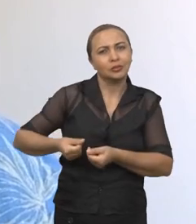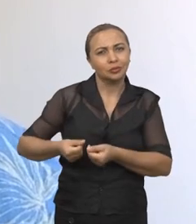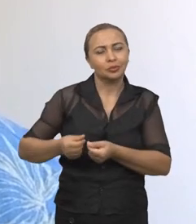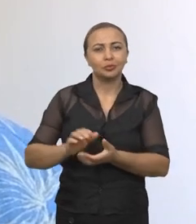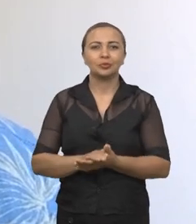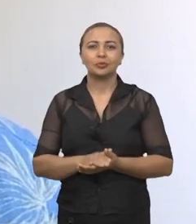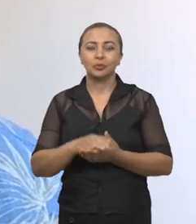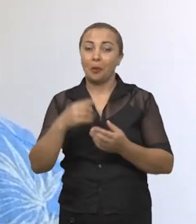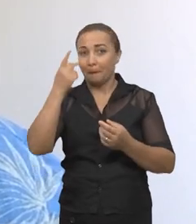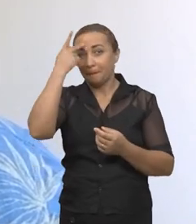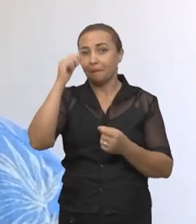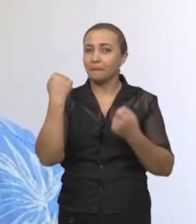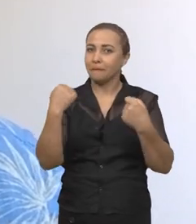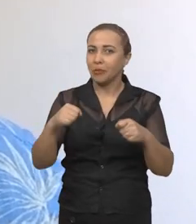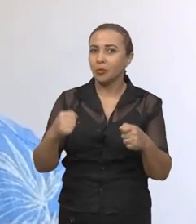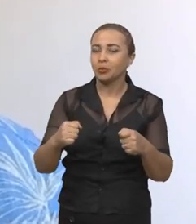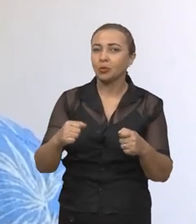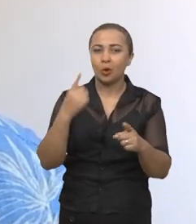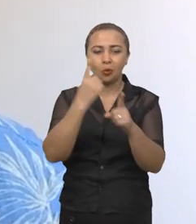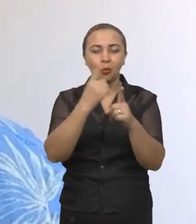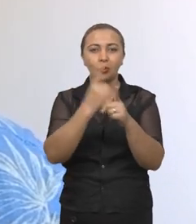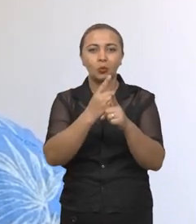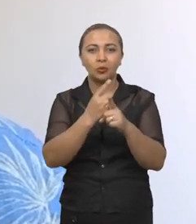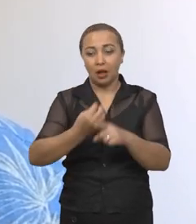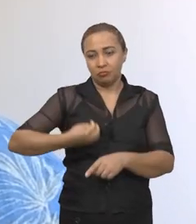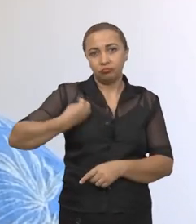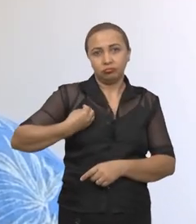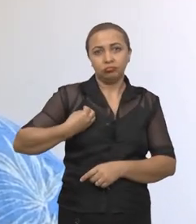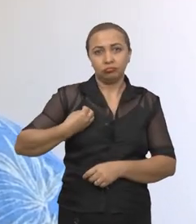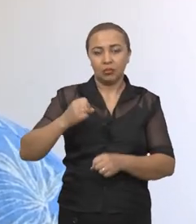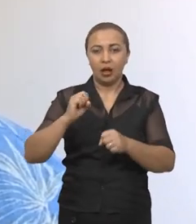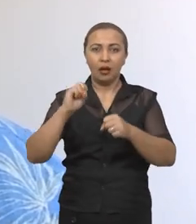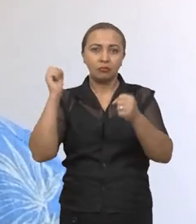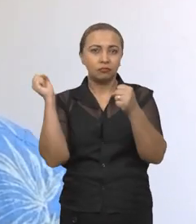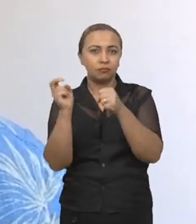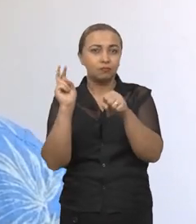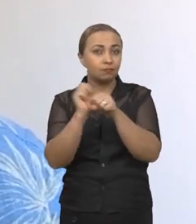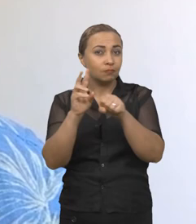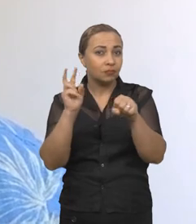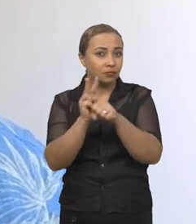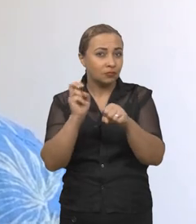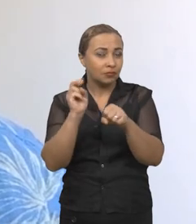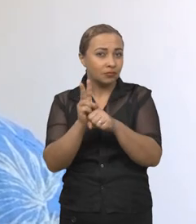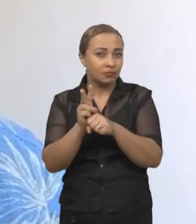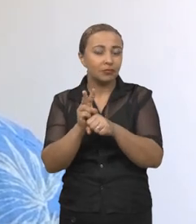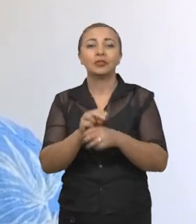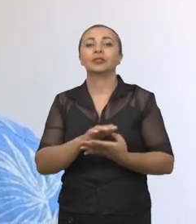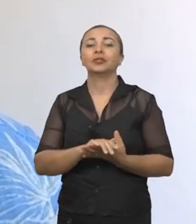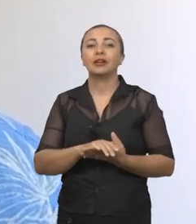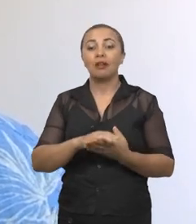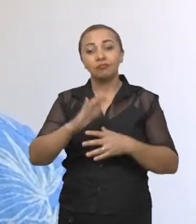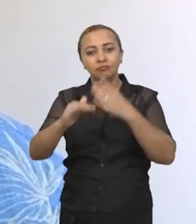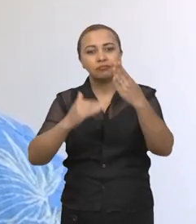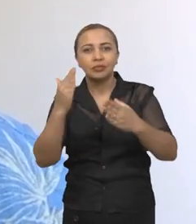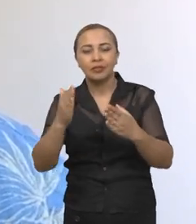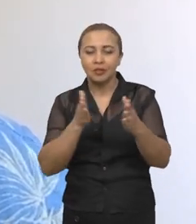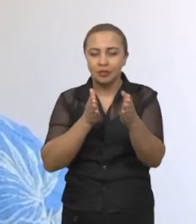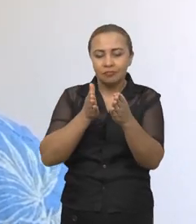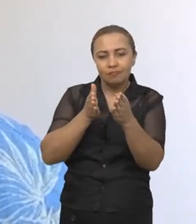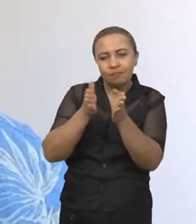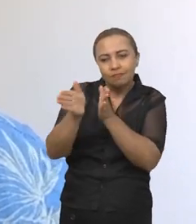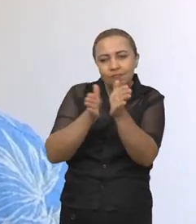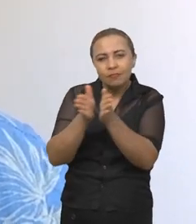poder identificar a presença do vírus, a ideia é identificar a presença do vírus, através da